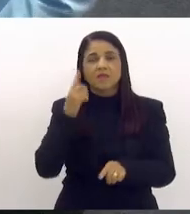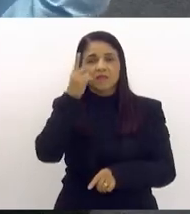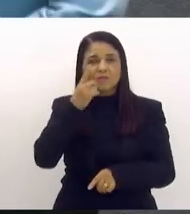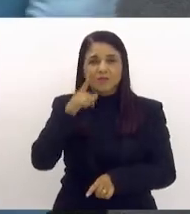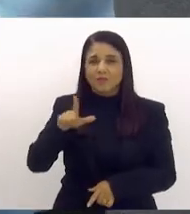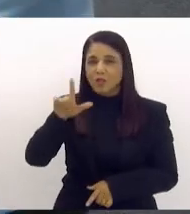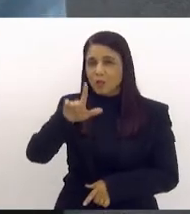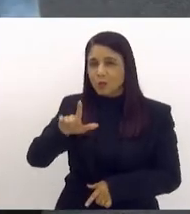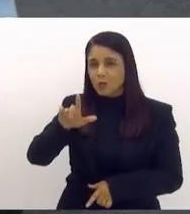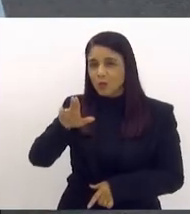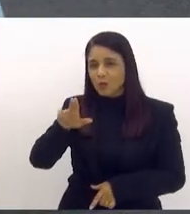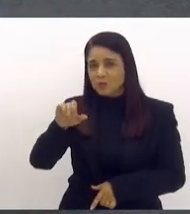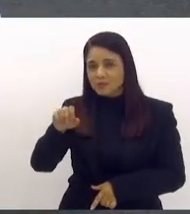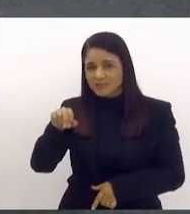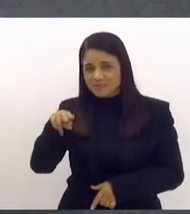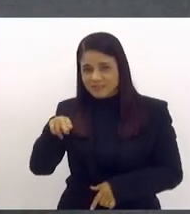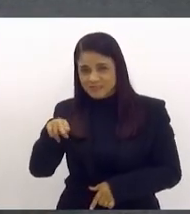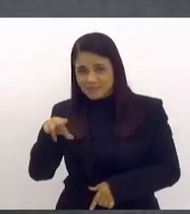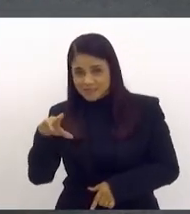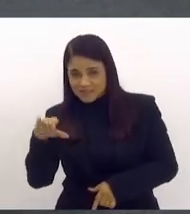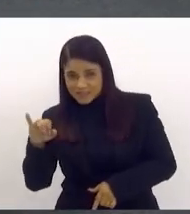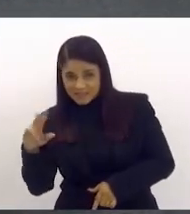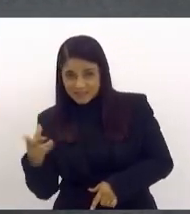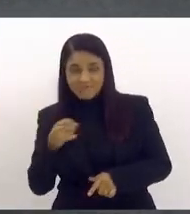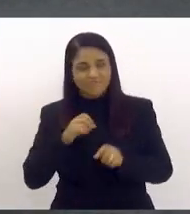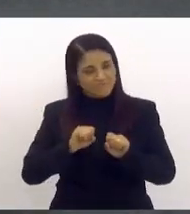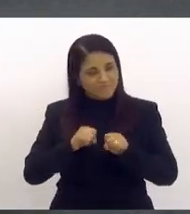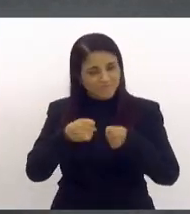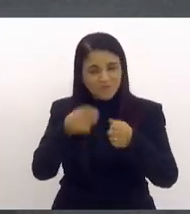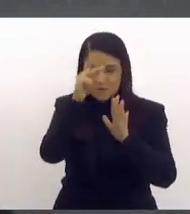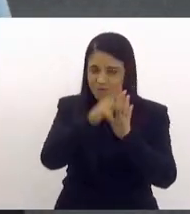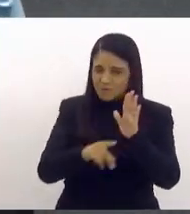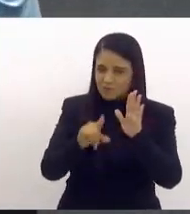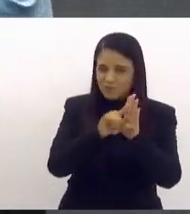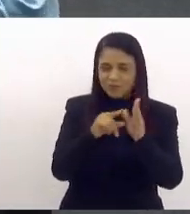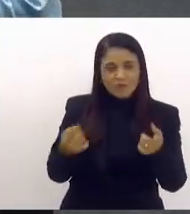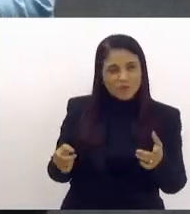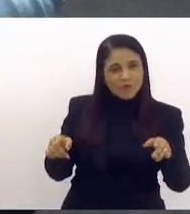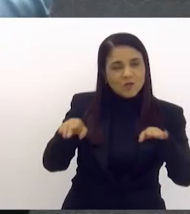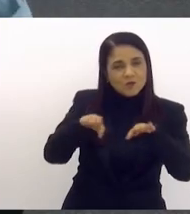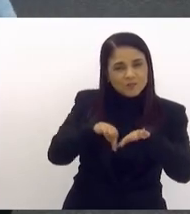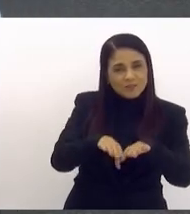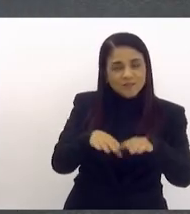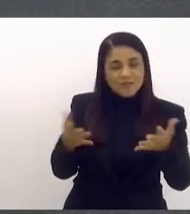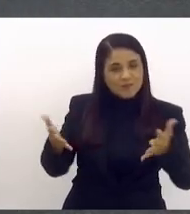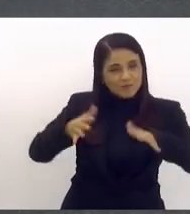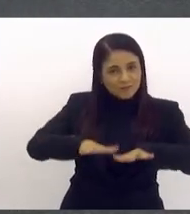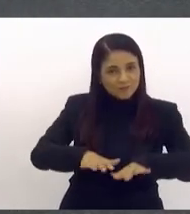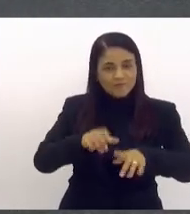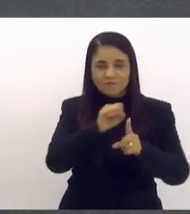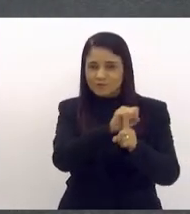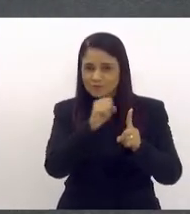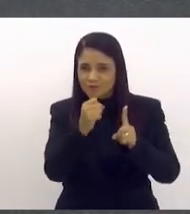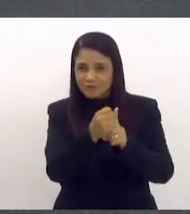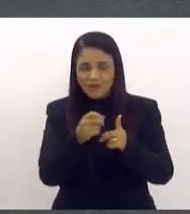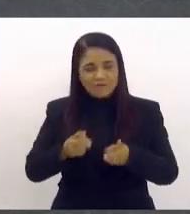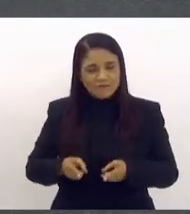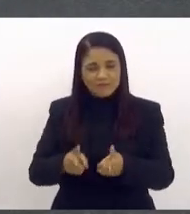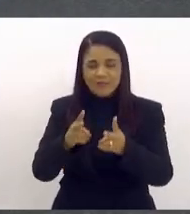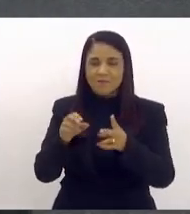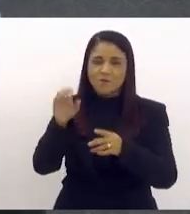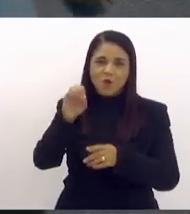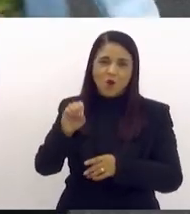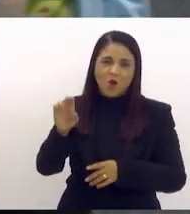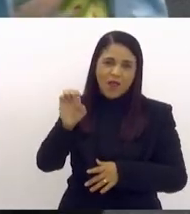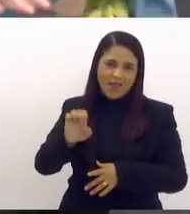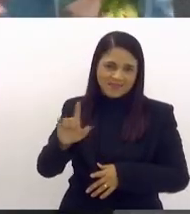sempre defensora dos projetos inclusivos, sociais, essa deputada aguerrida da Zona Oeste. Deputada